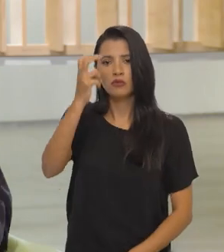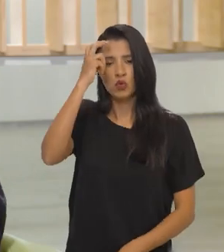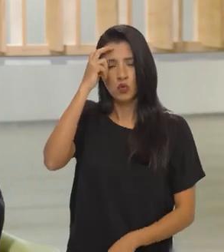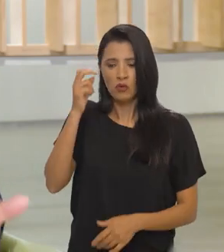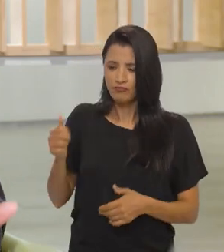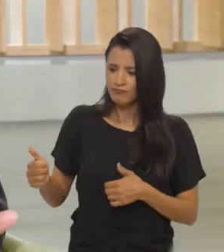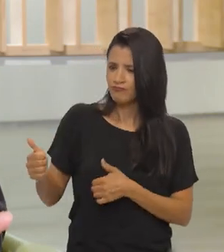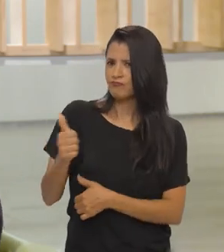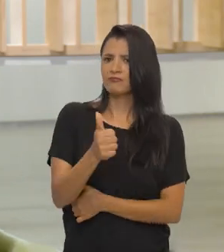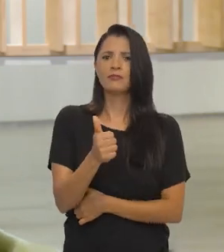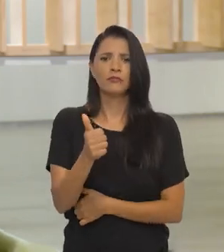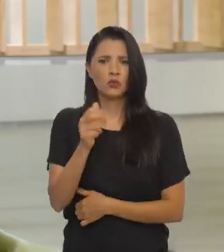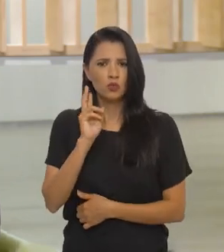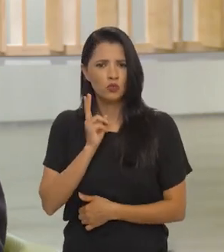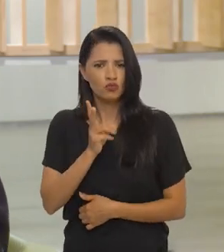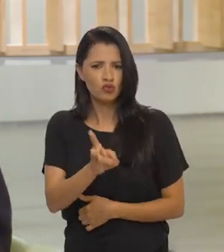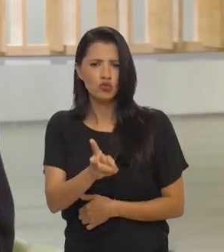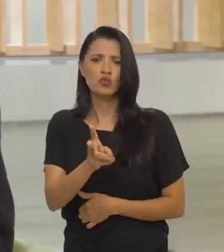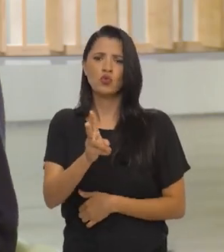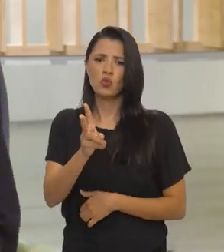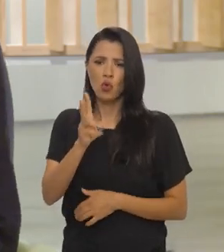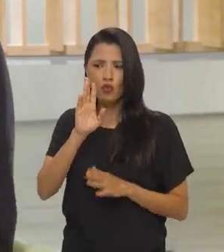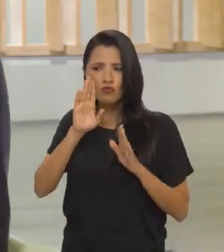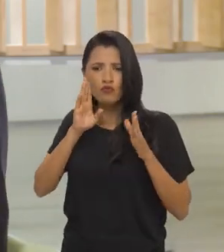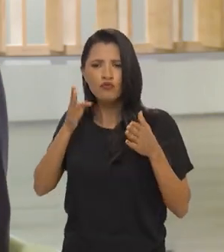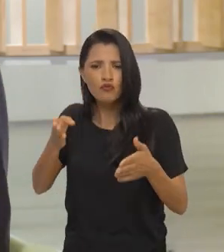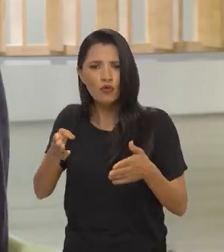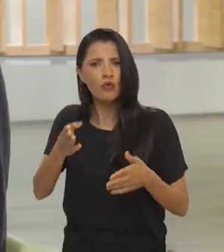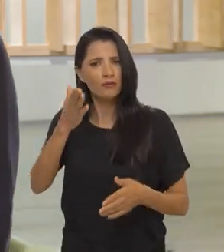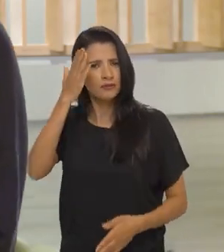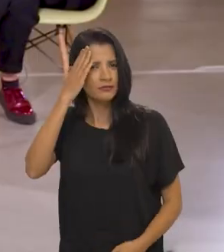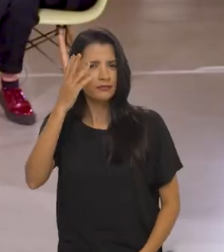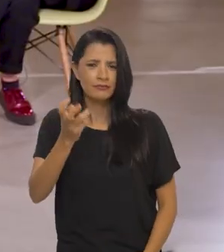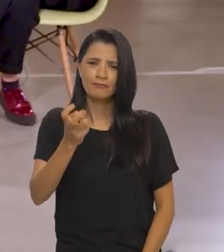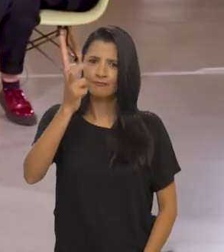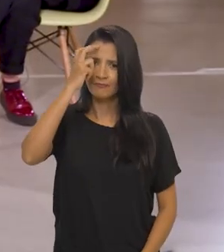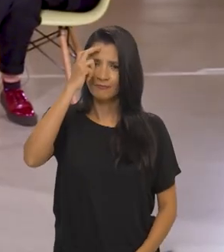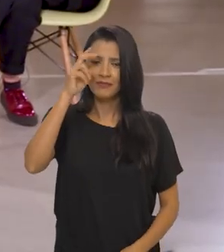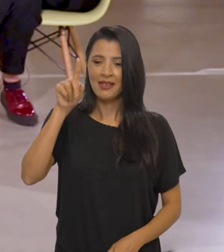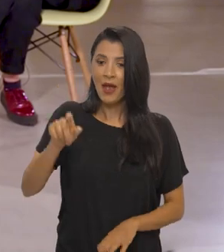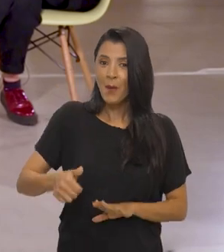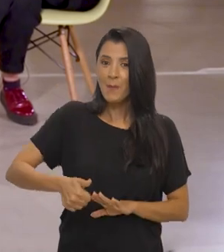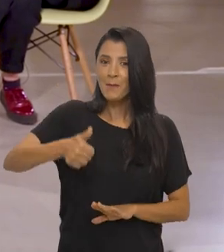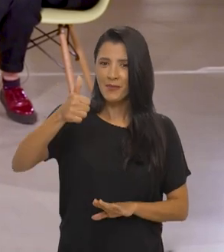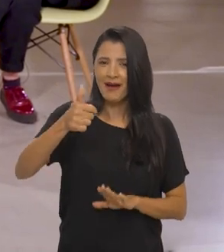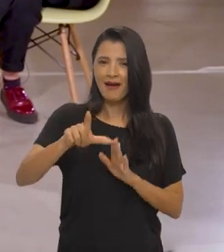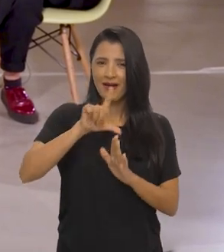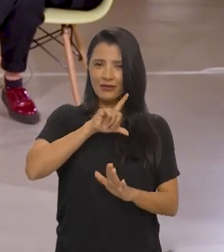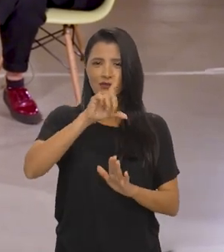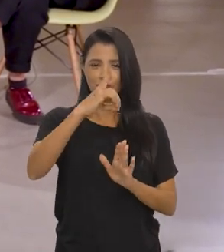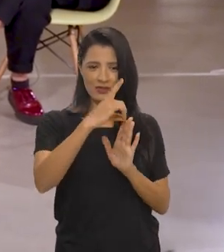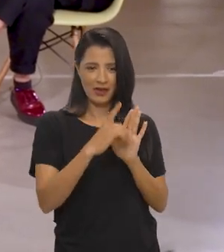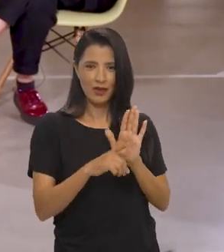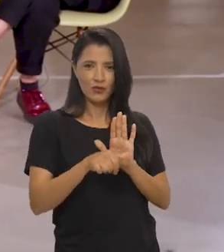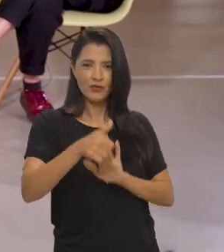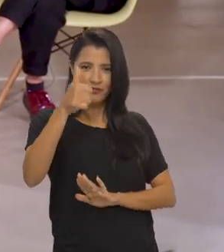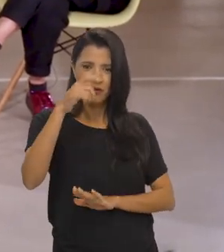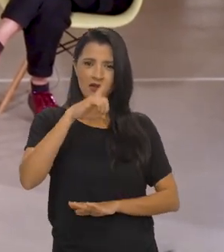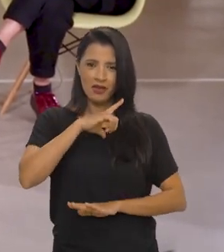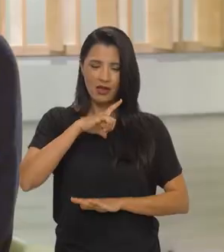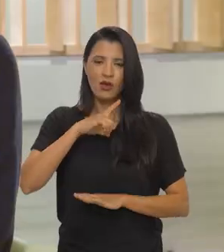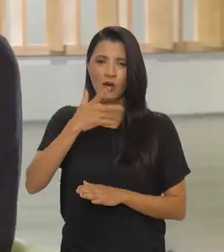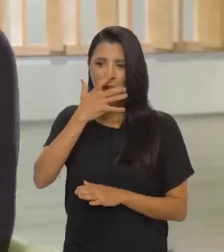a cultura foi protagonista, se colocou no centro. Sabe que a cultura, antes mesmo dos primeiros decretos